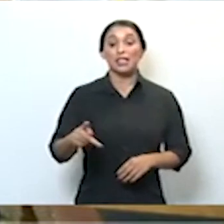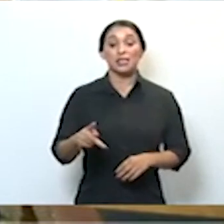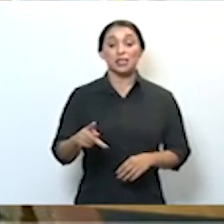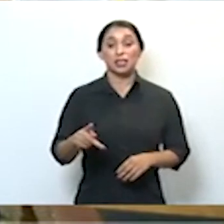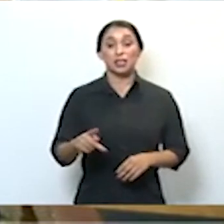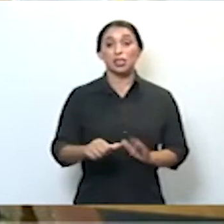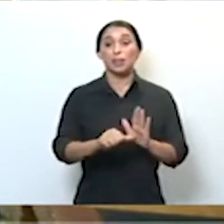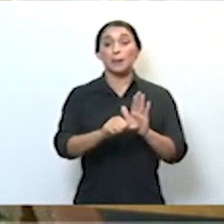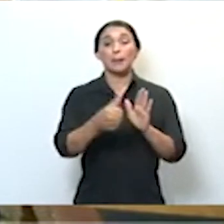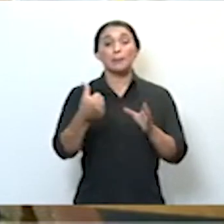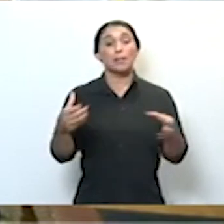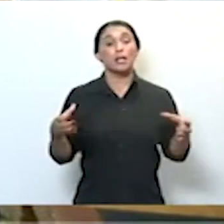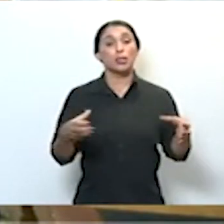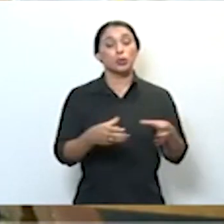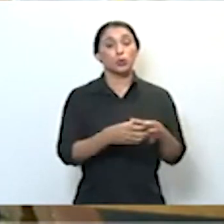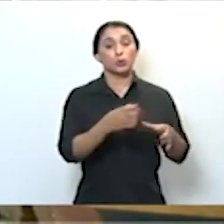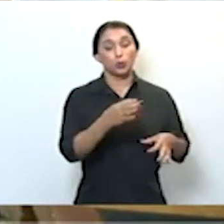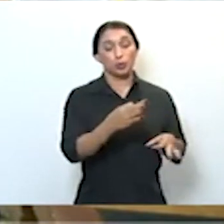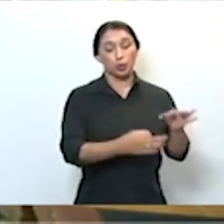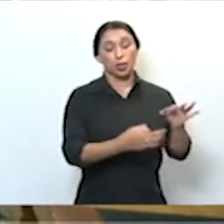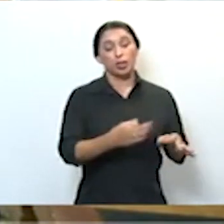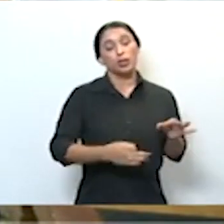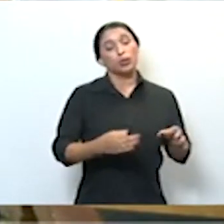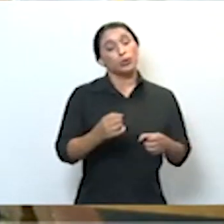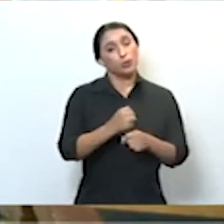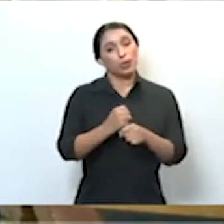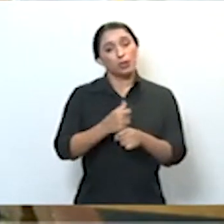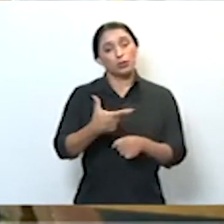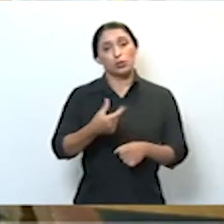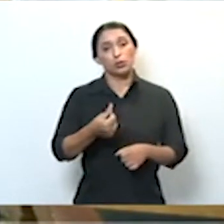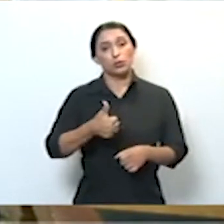para o ano de 2021, em nossos colegas.